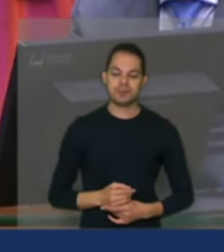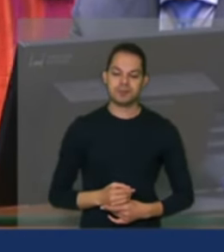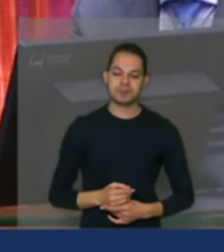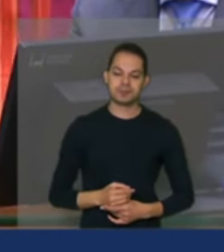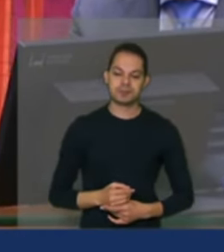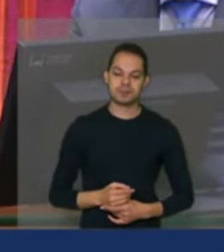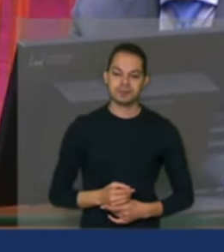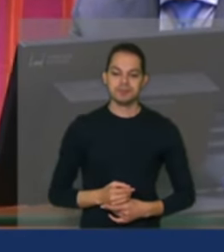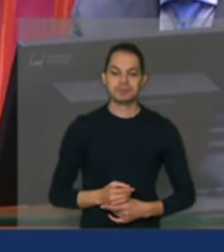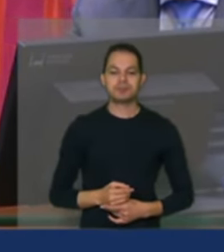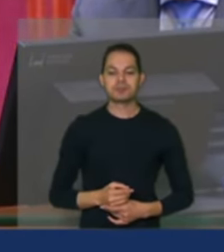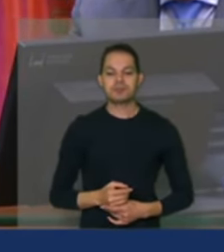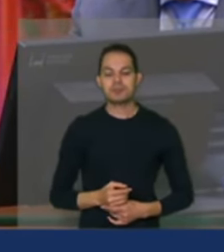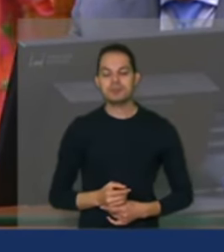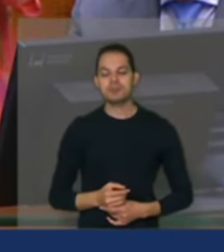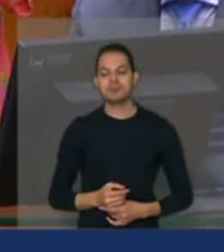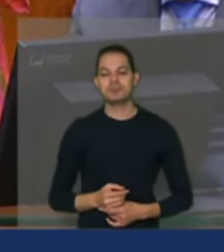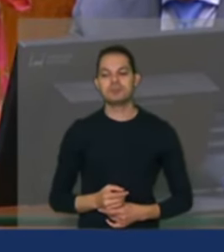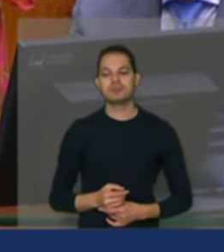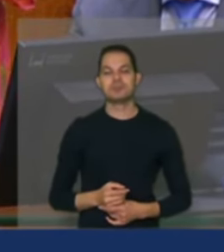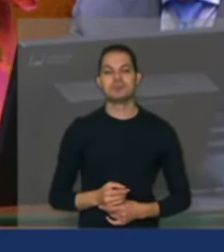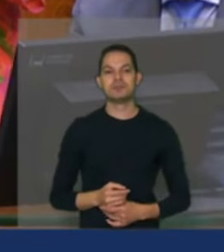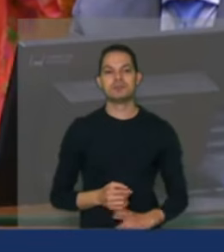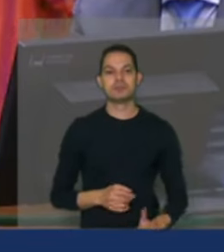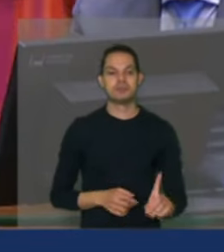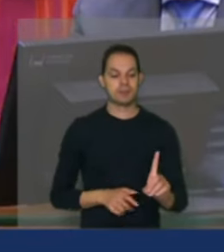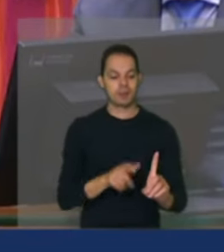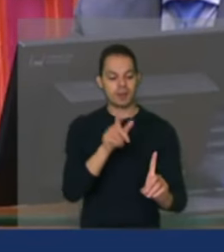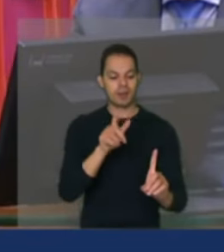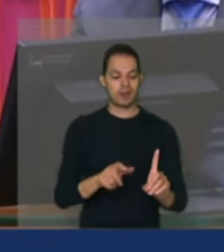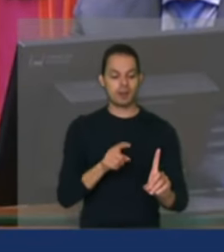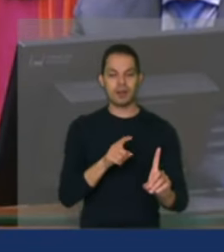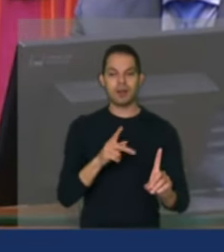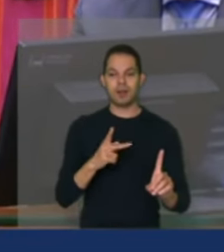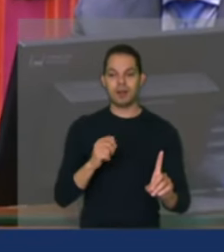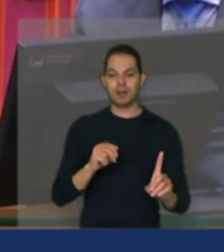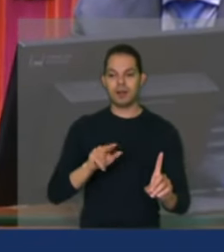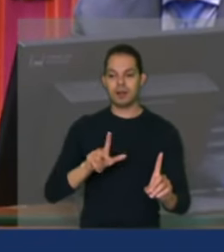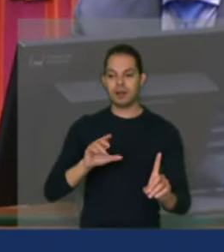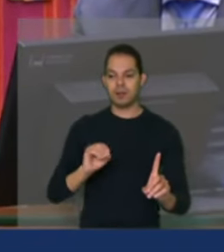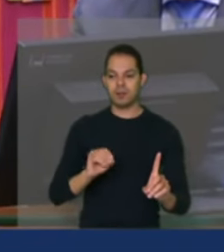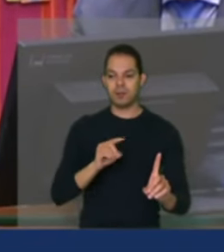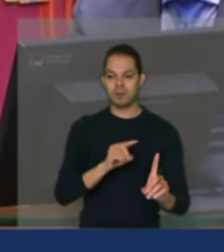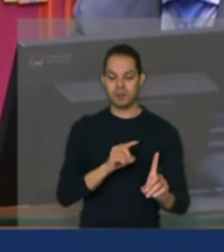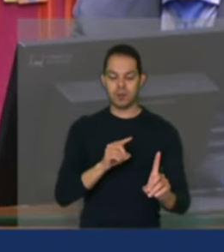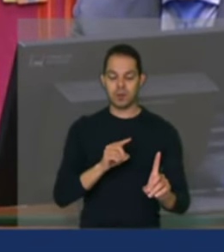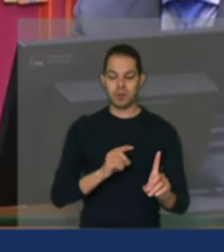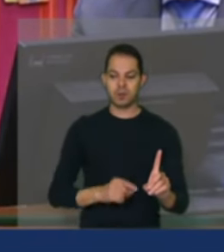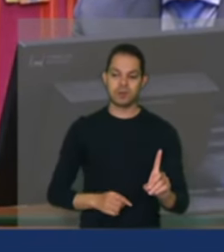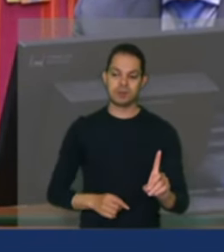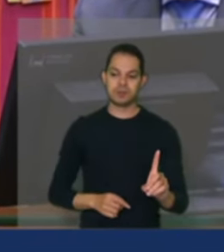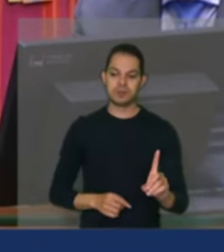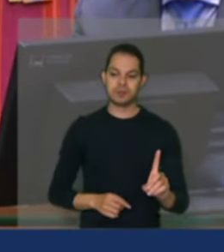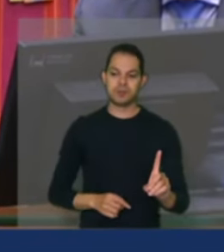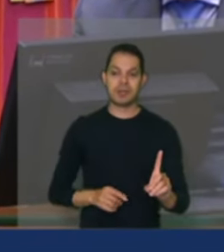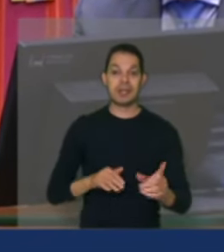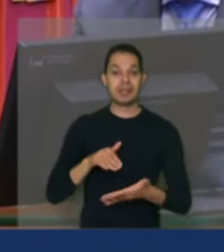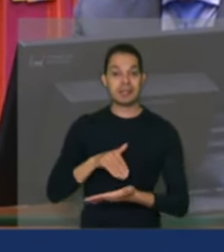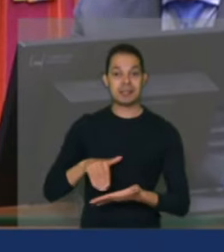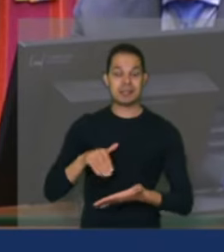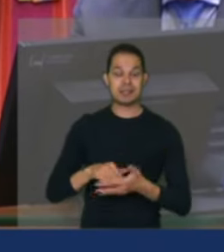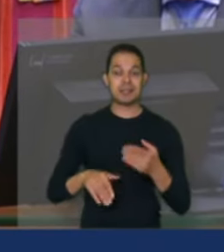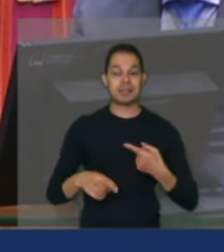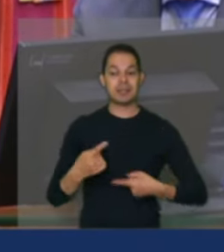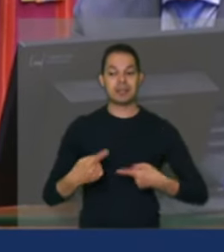Agora, vamos ouvir Paulo Ricardo Souza Soares, que é o secretário de políticas